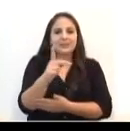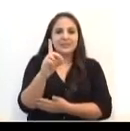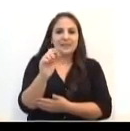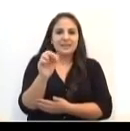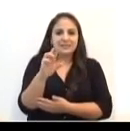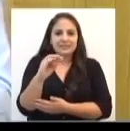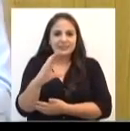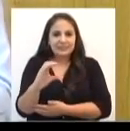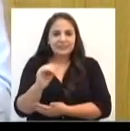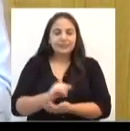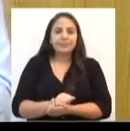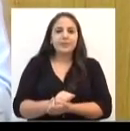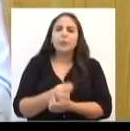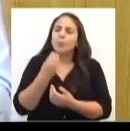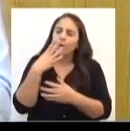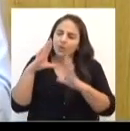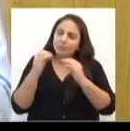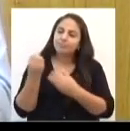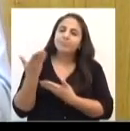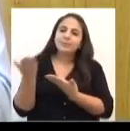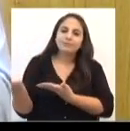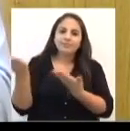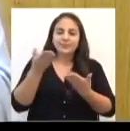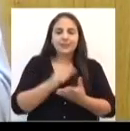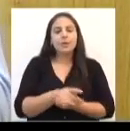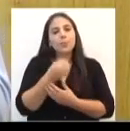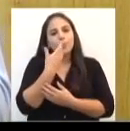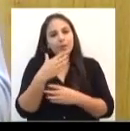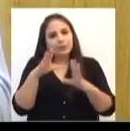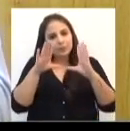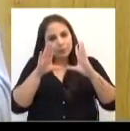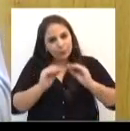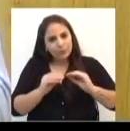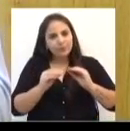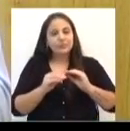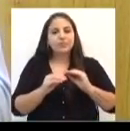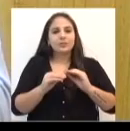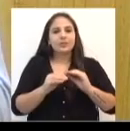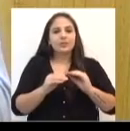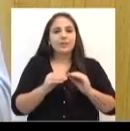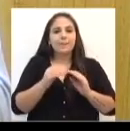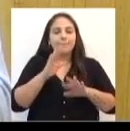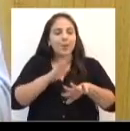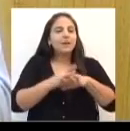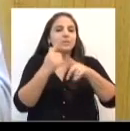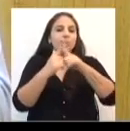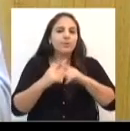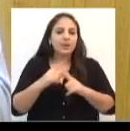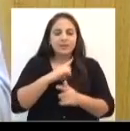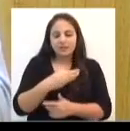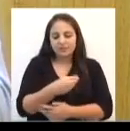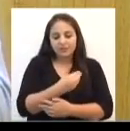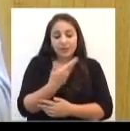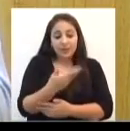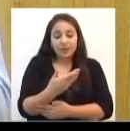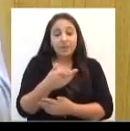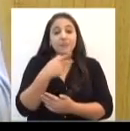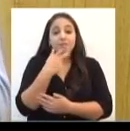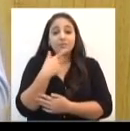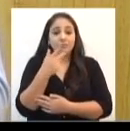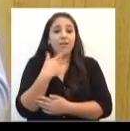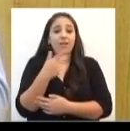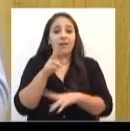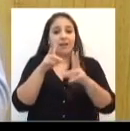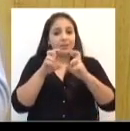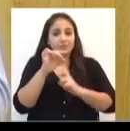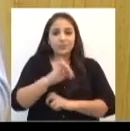de Carne. Boa noite e seja muito bem-vindo. Boa noite e com a alegria de estar mais uma vez aqui para falar sobre este